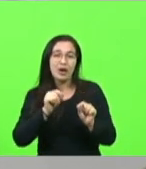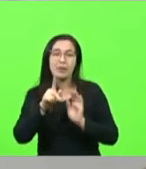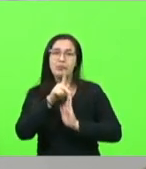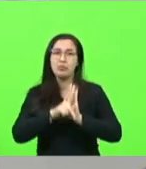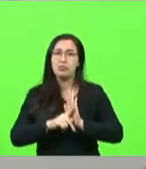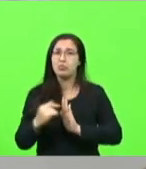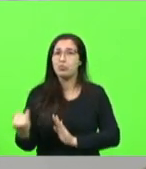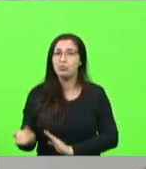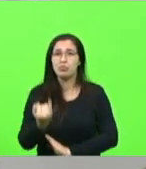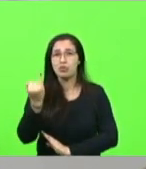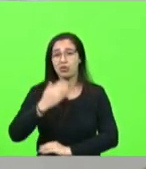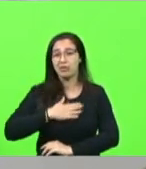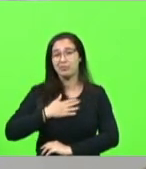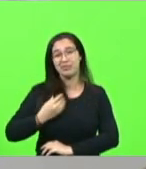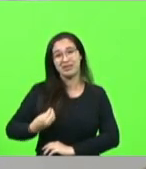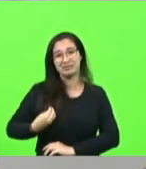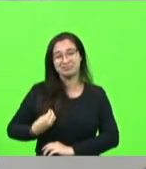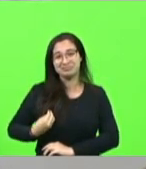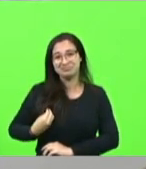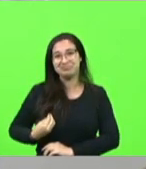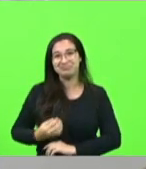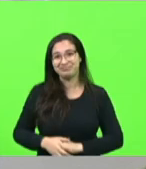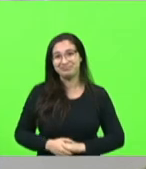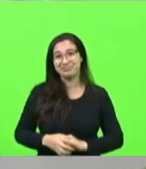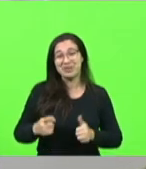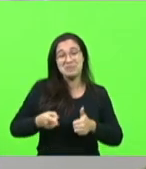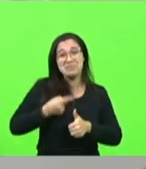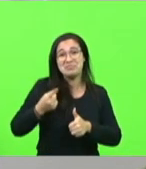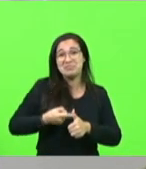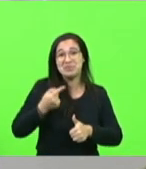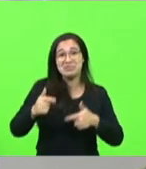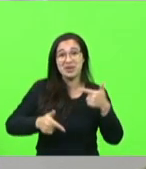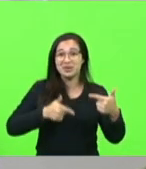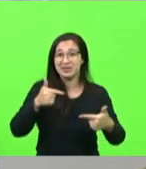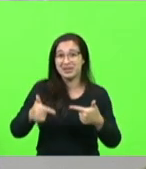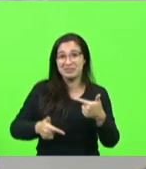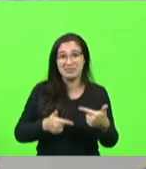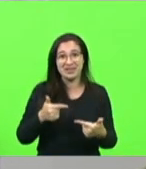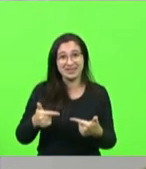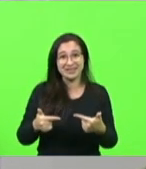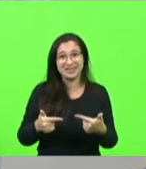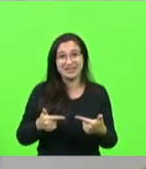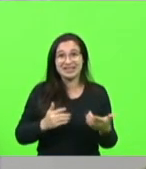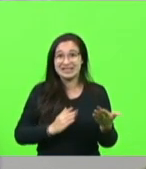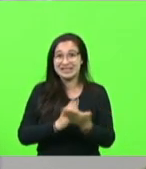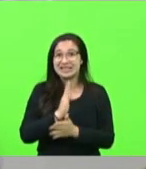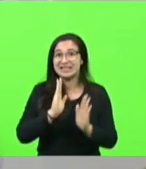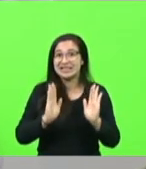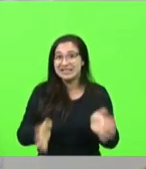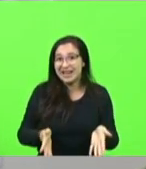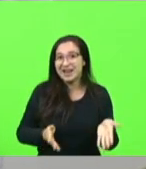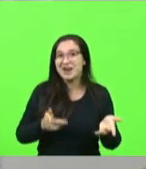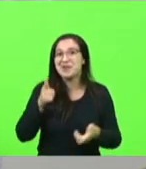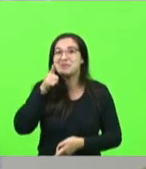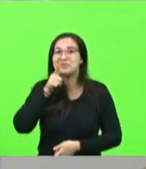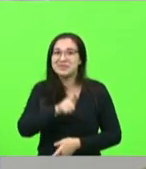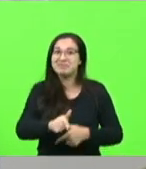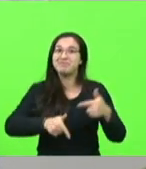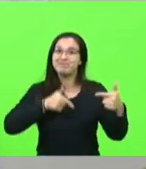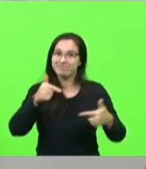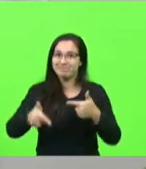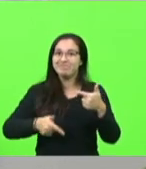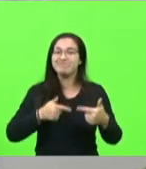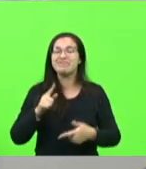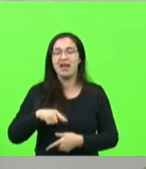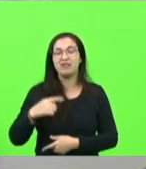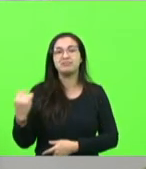importante na minha vida, foi meu primeiro processo seletivo e eu já passei, já comecei no mundo do trabalho, para mim é muito